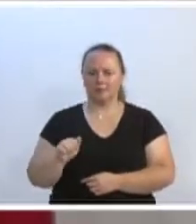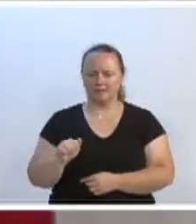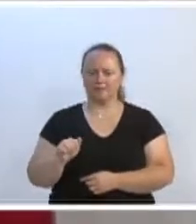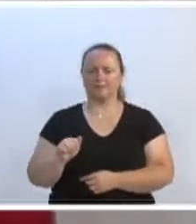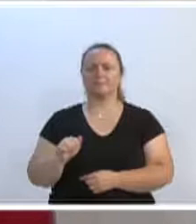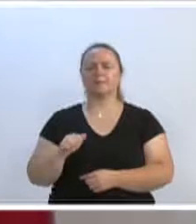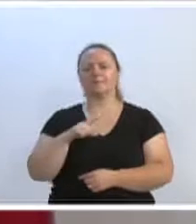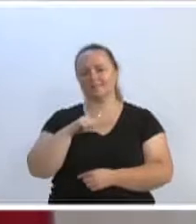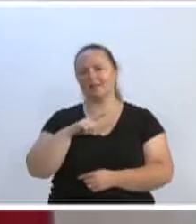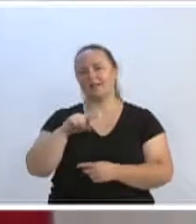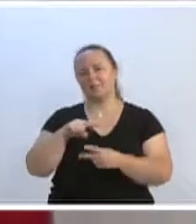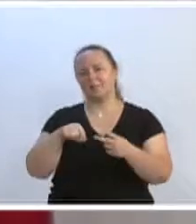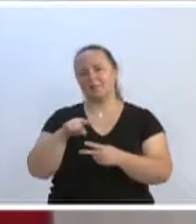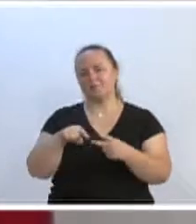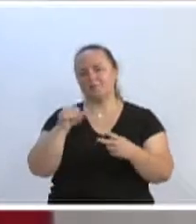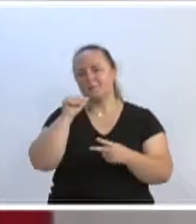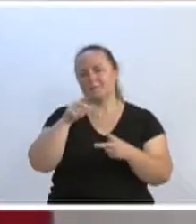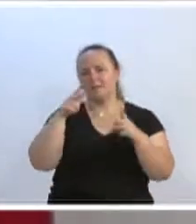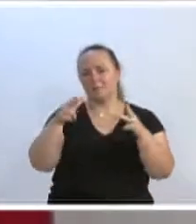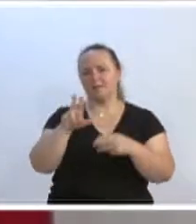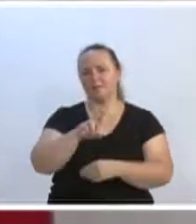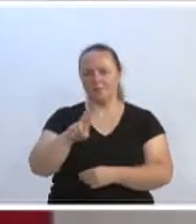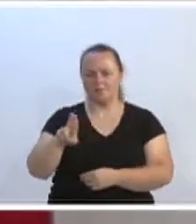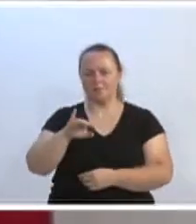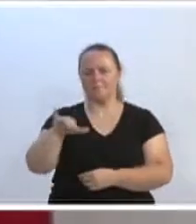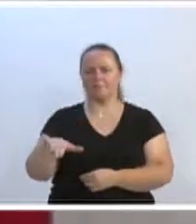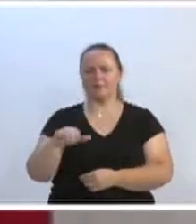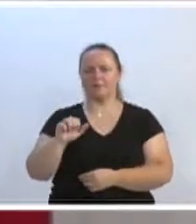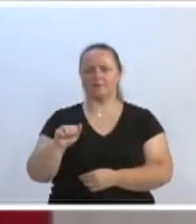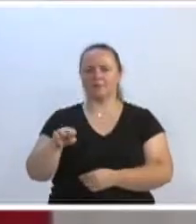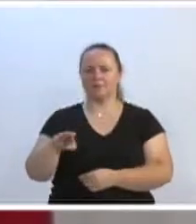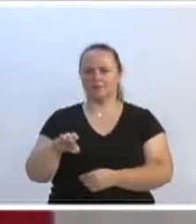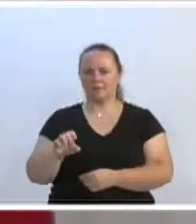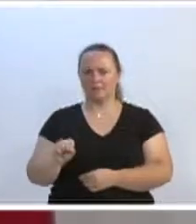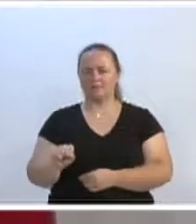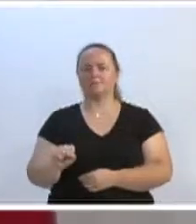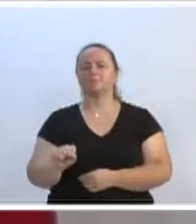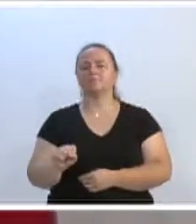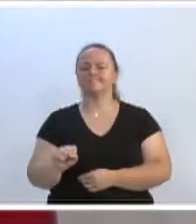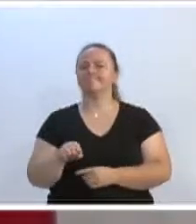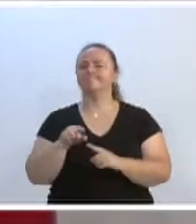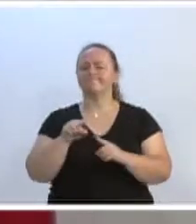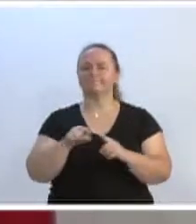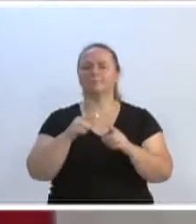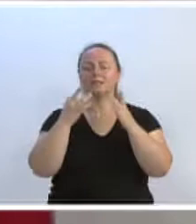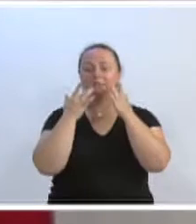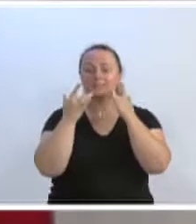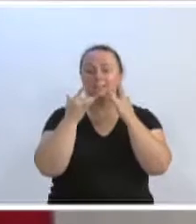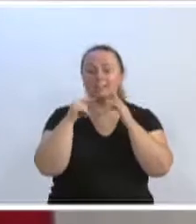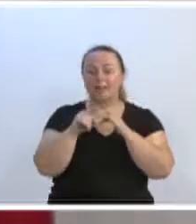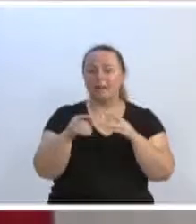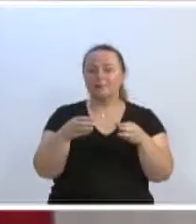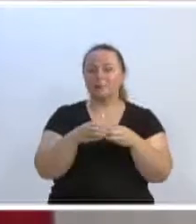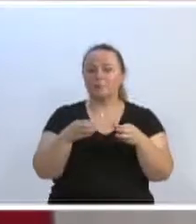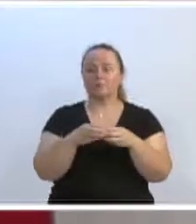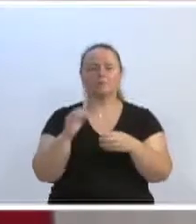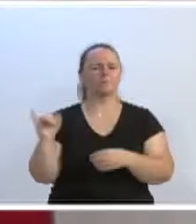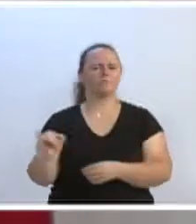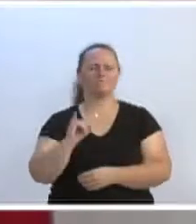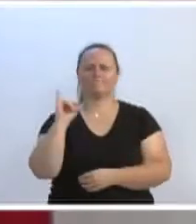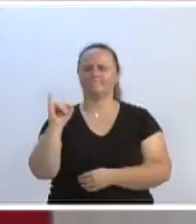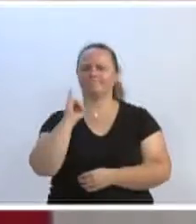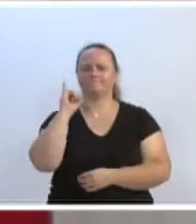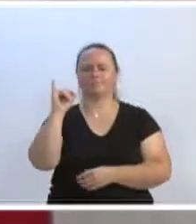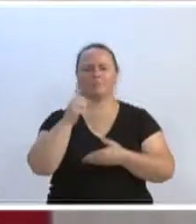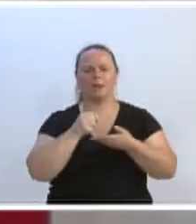e James Beck, eu quero cumprimentar essa importante companhia de teatro que tem desenvolvido trabalhos relevantes para a cultura e